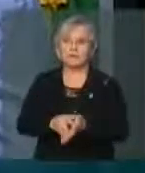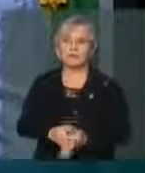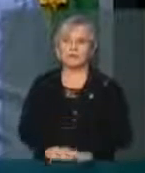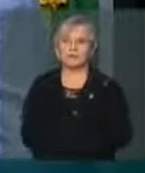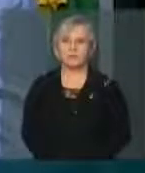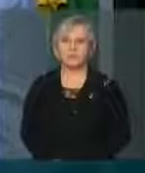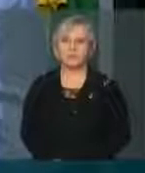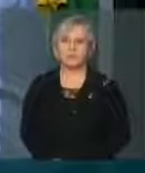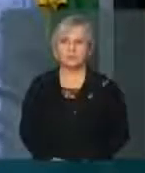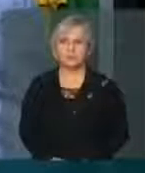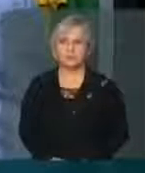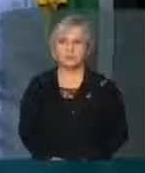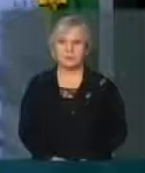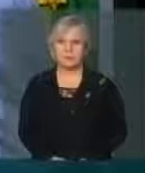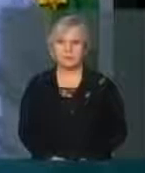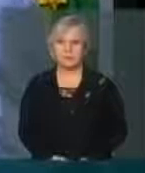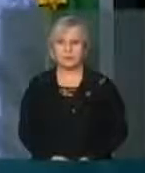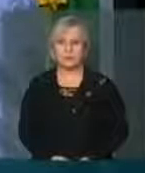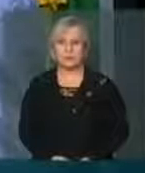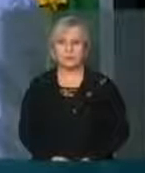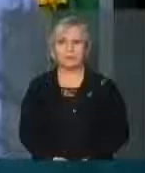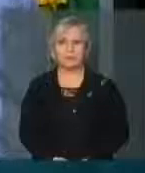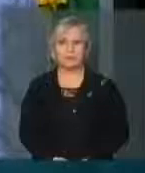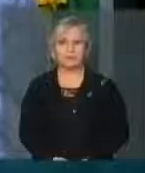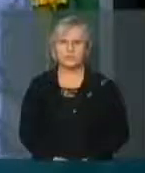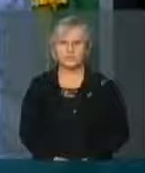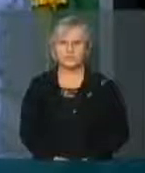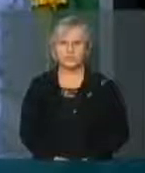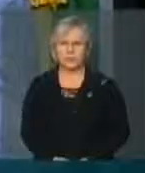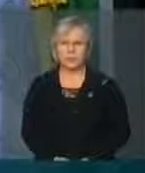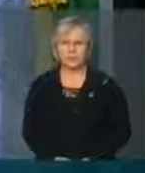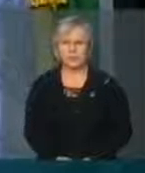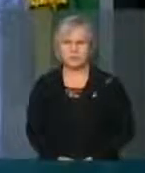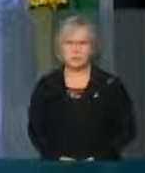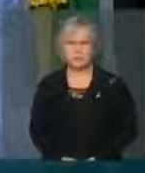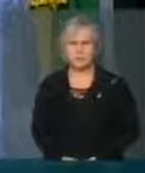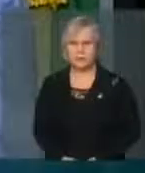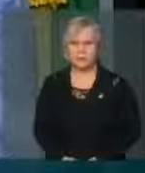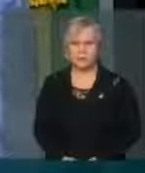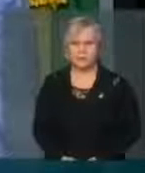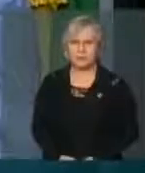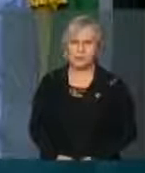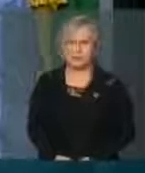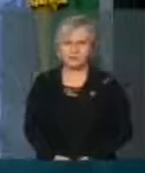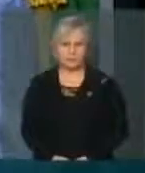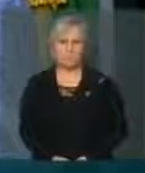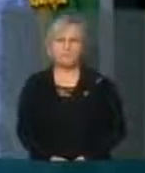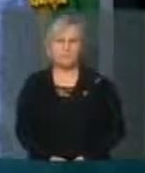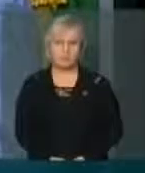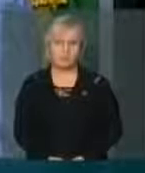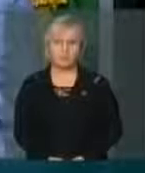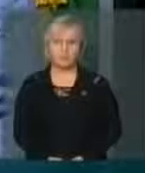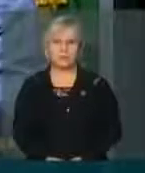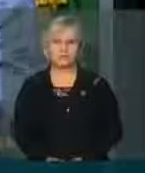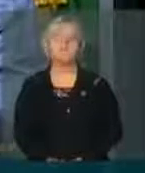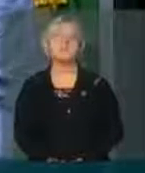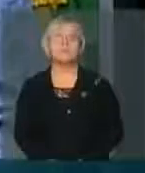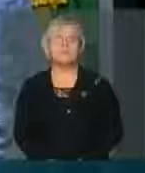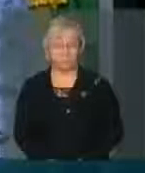digo aos novos companheiros que essa é uma medida justa que a Câmara dos Deputados toma agora.